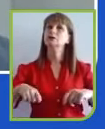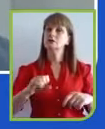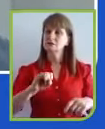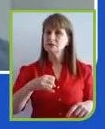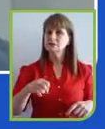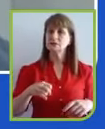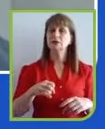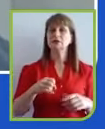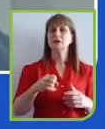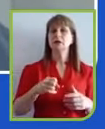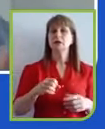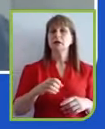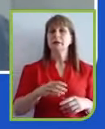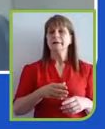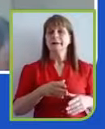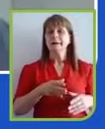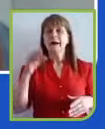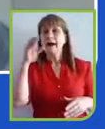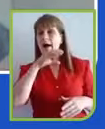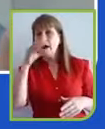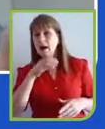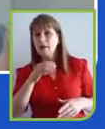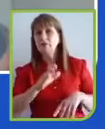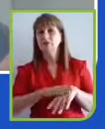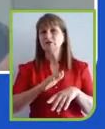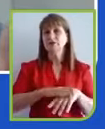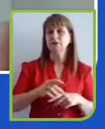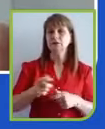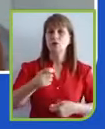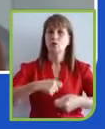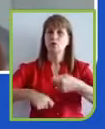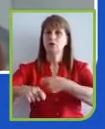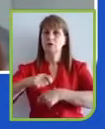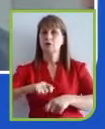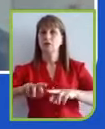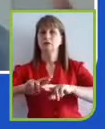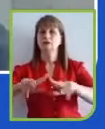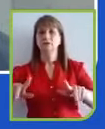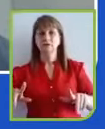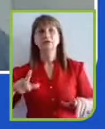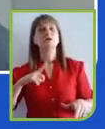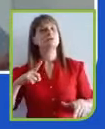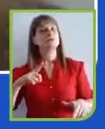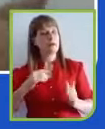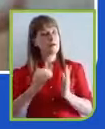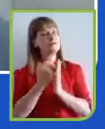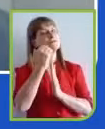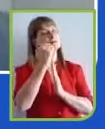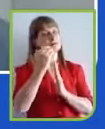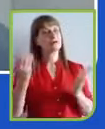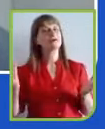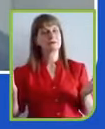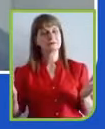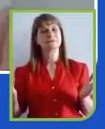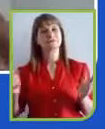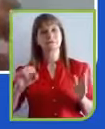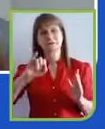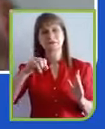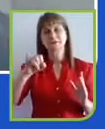negócio. É a vantagem de ser pequeno também, que não precisa de grande energia para mudar para cá ou para lá. É